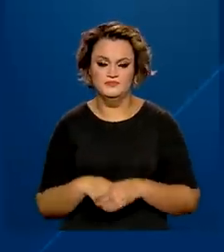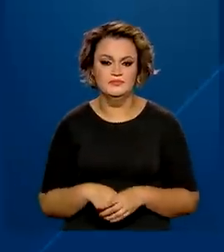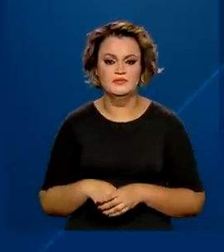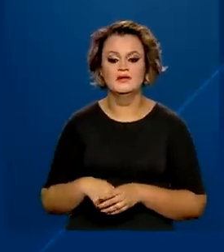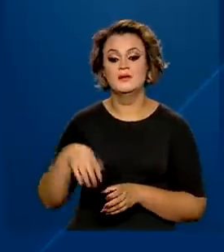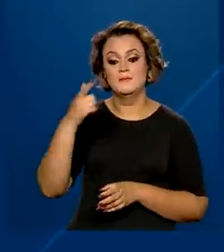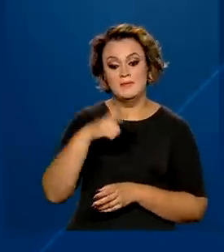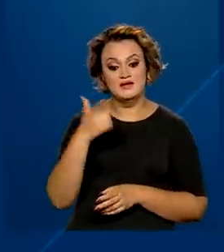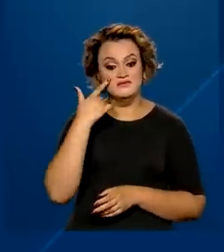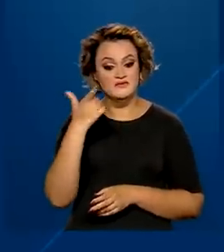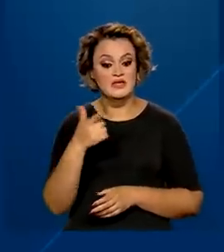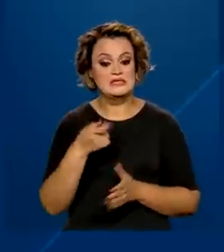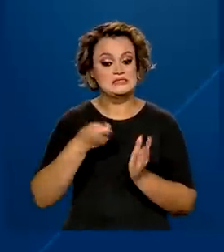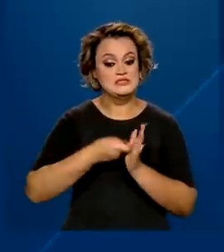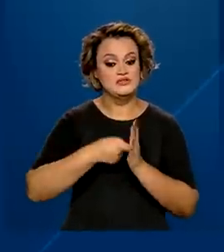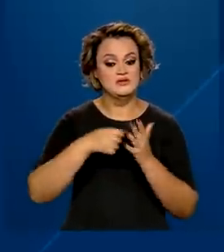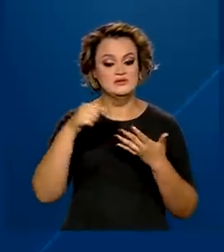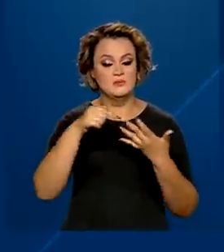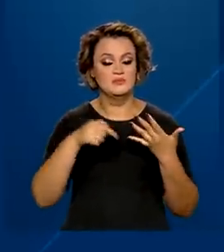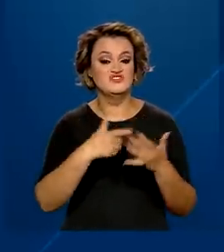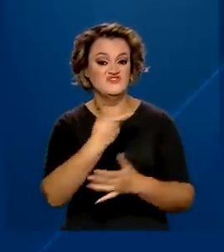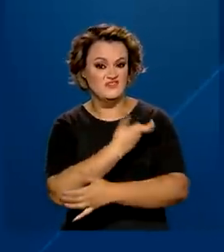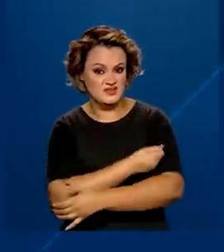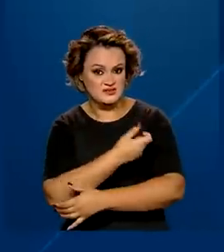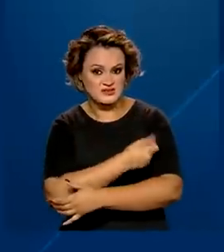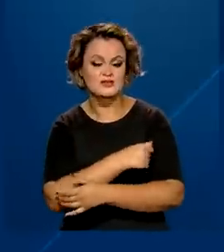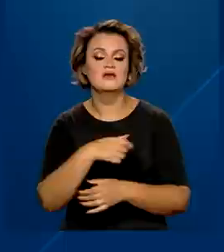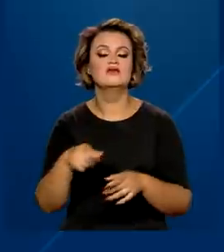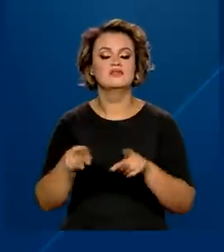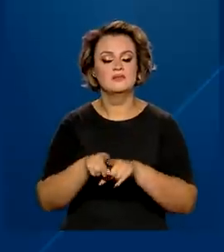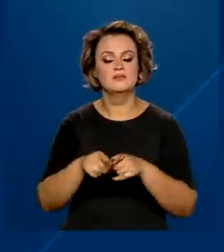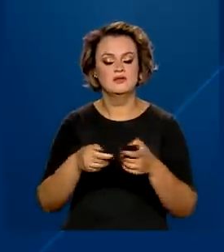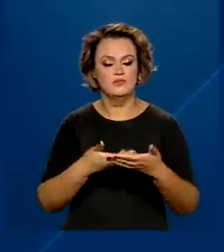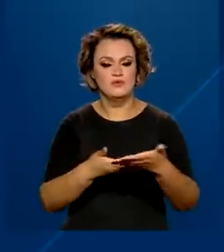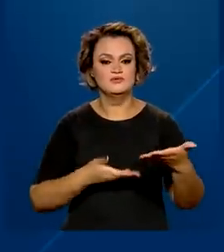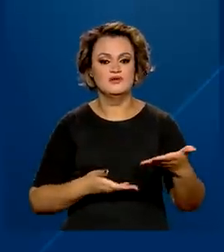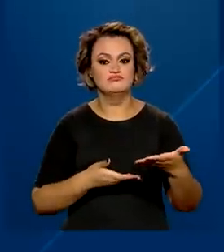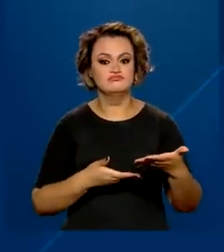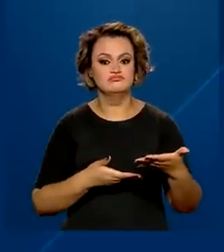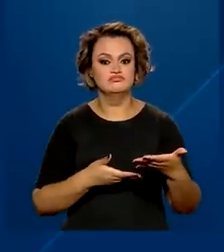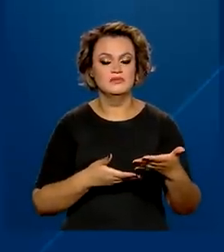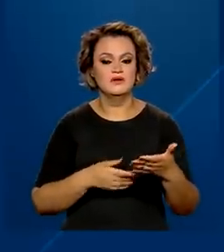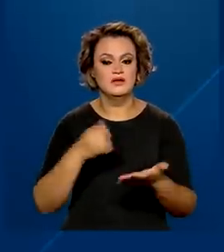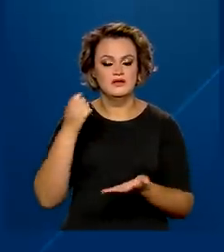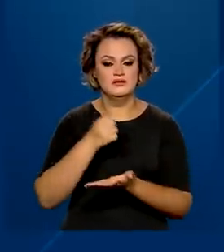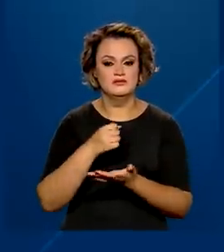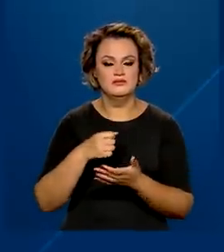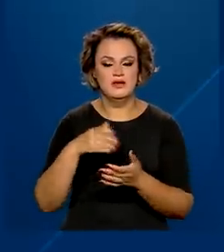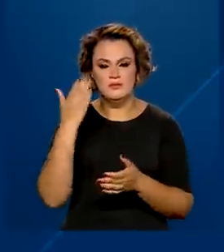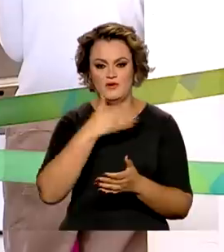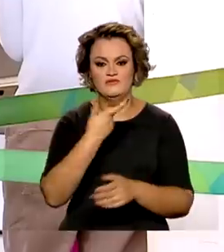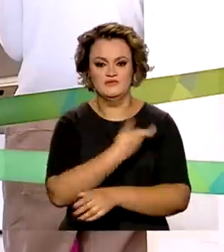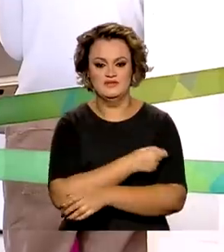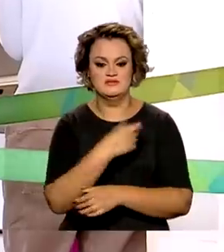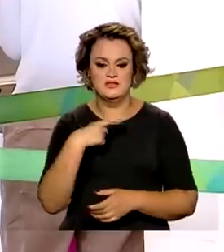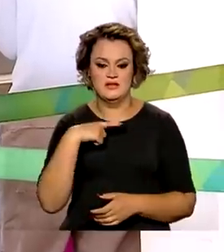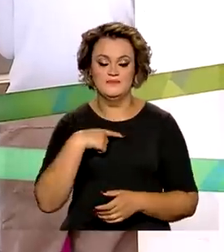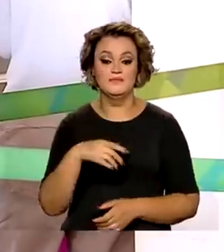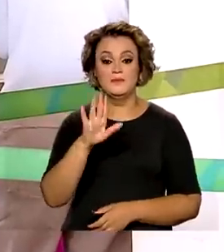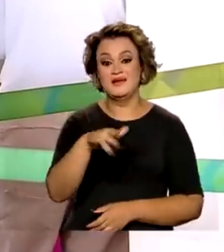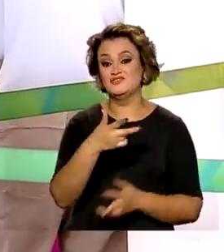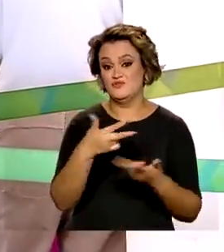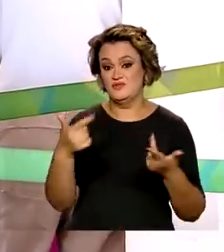necessário conferir as exigências de vacinas e apresentar o Certificado Internacional de Vacinação. E uma